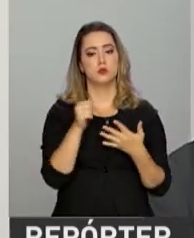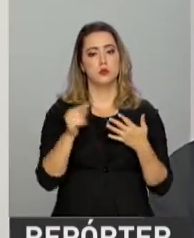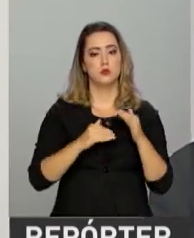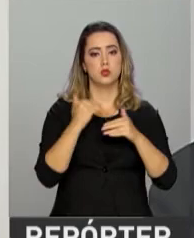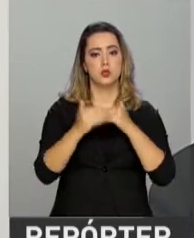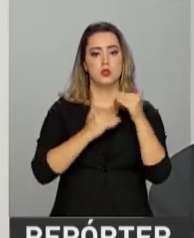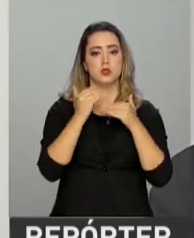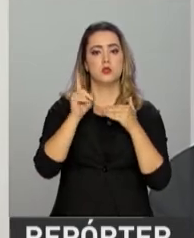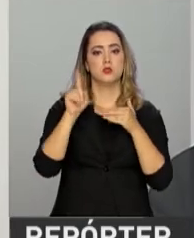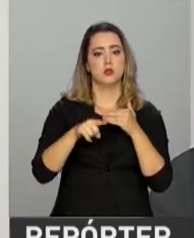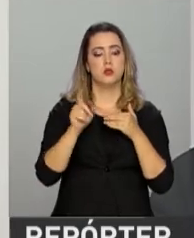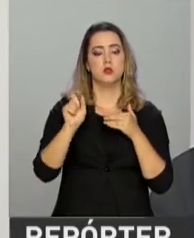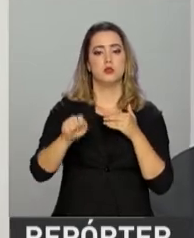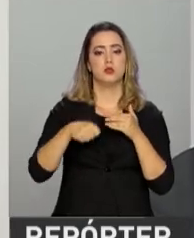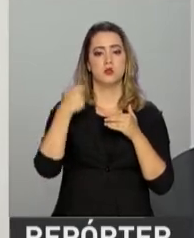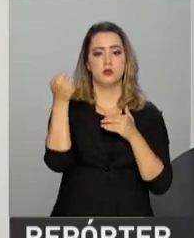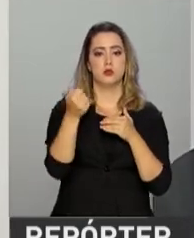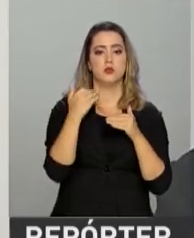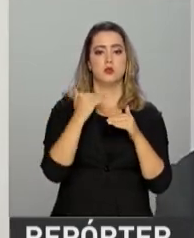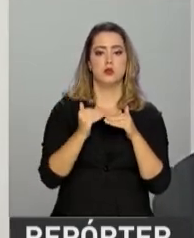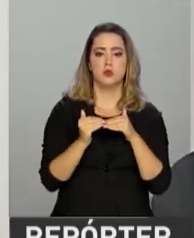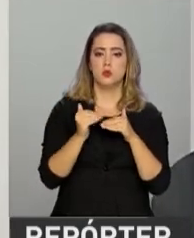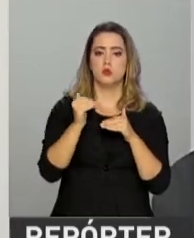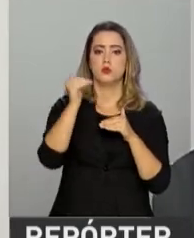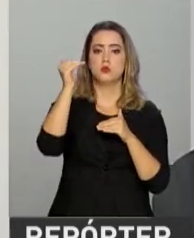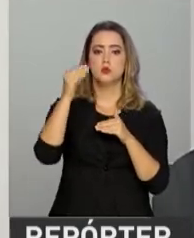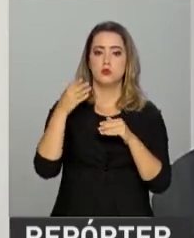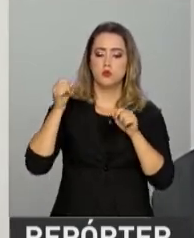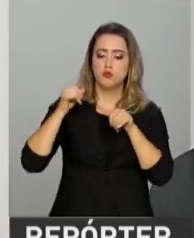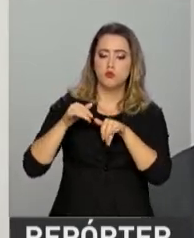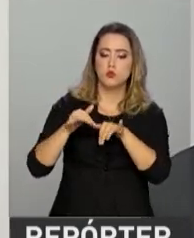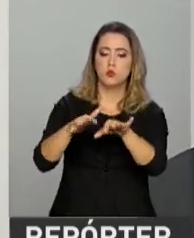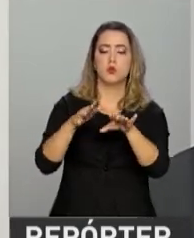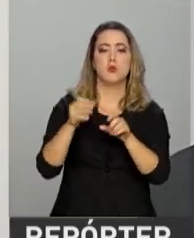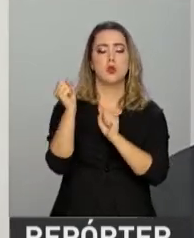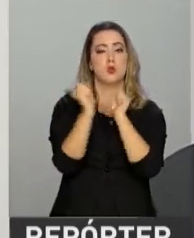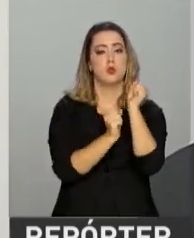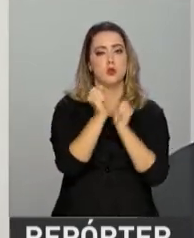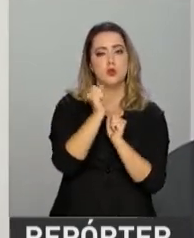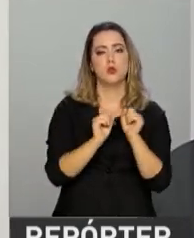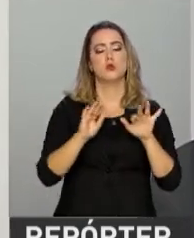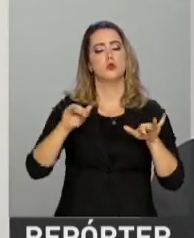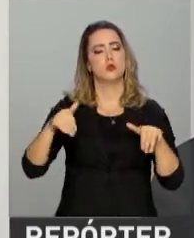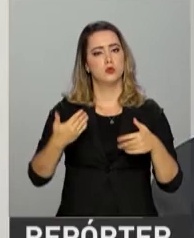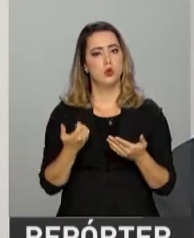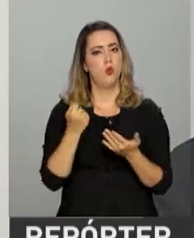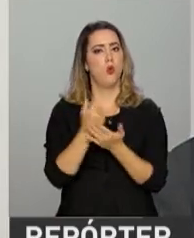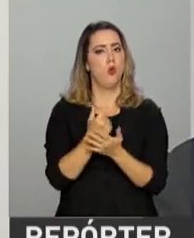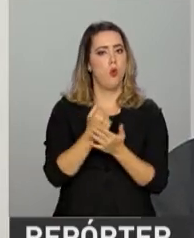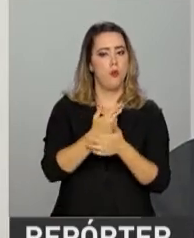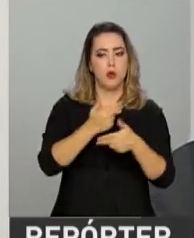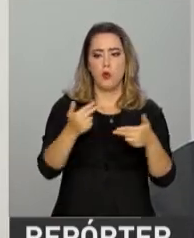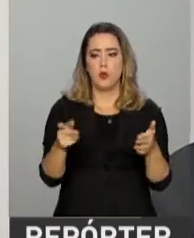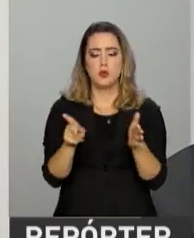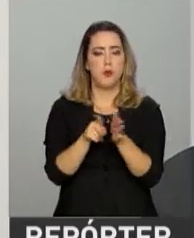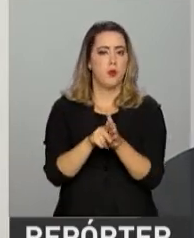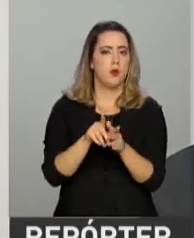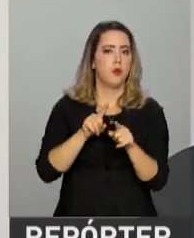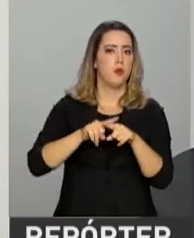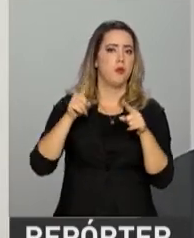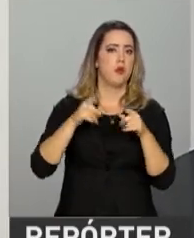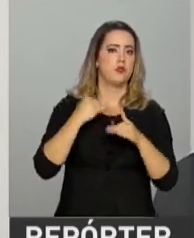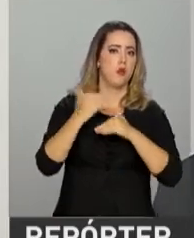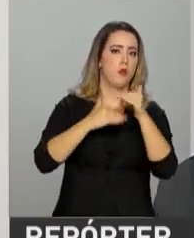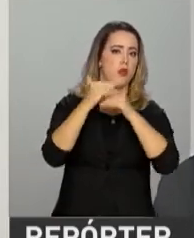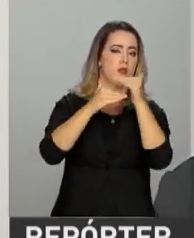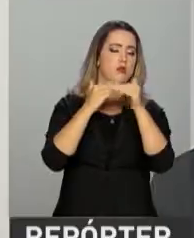crescem, é sinal que esse crescimento da atividade vai se espalhar para o restante da indústria. Ou seja, a indústria está comprando dela mesmo alguns insumos para aumentar sua